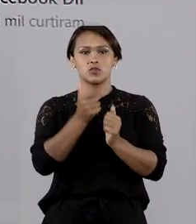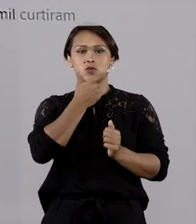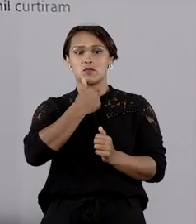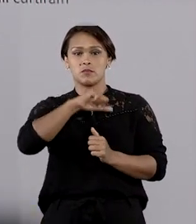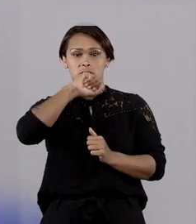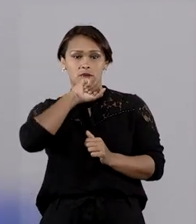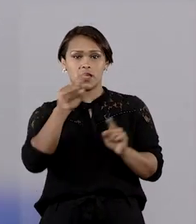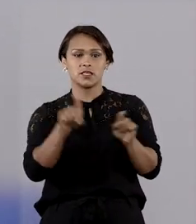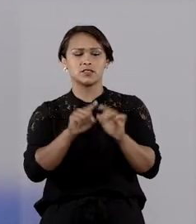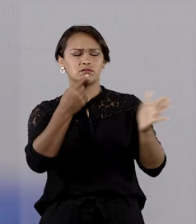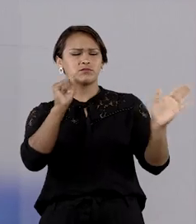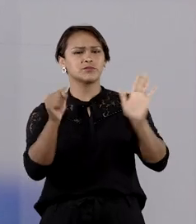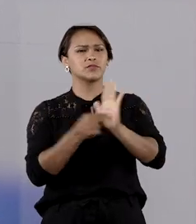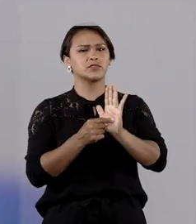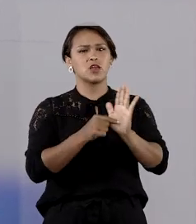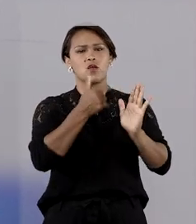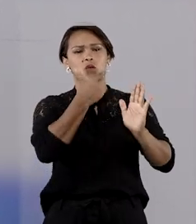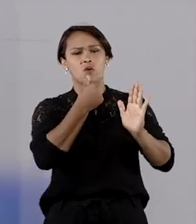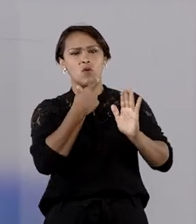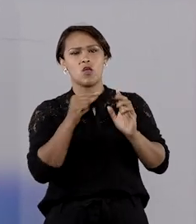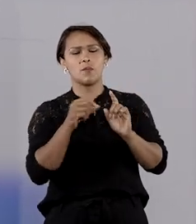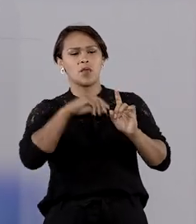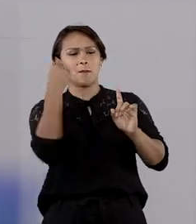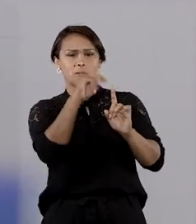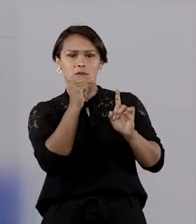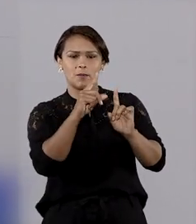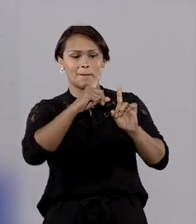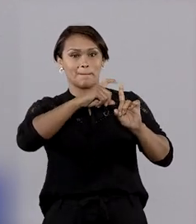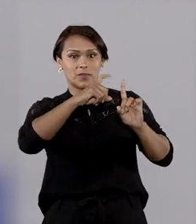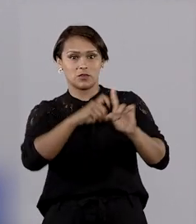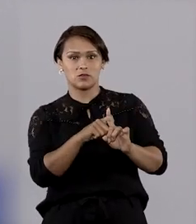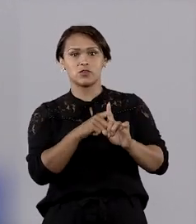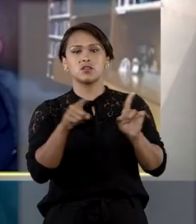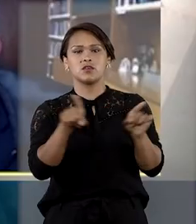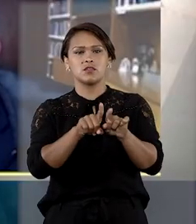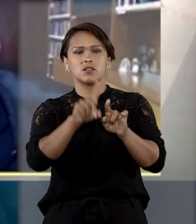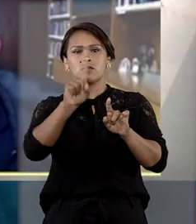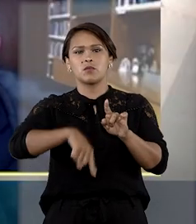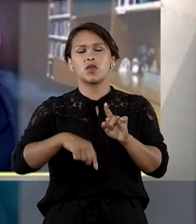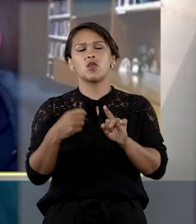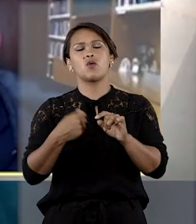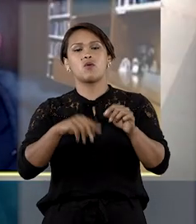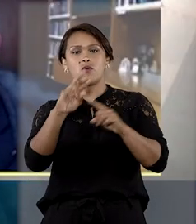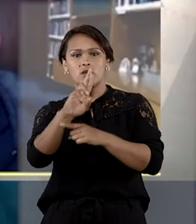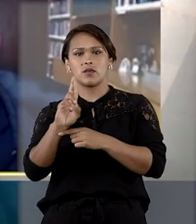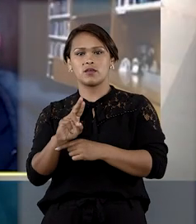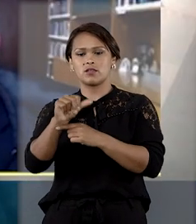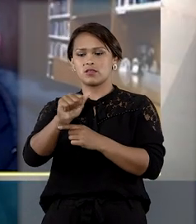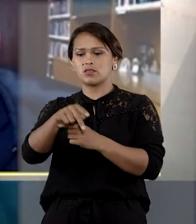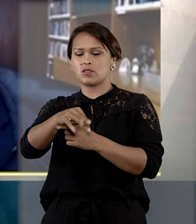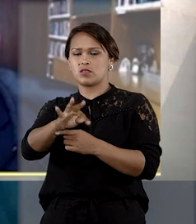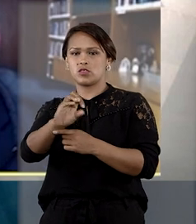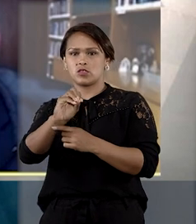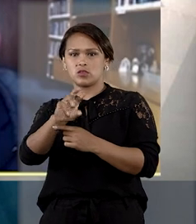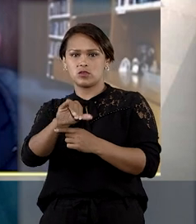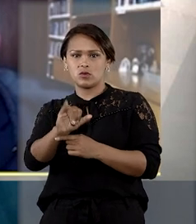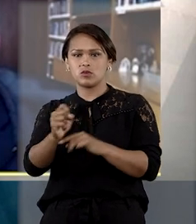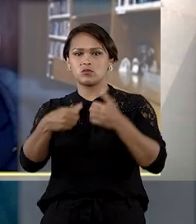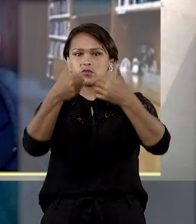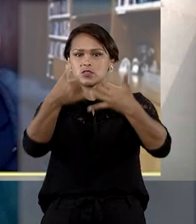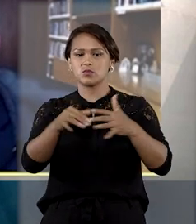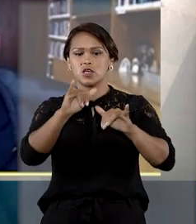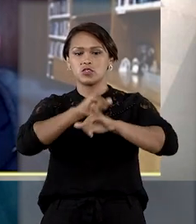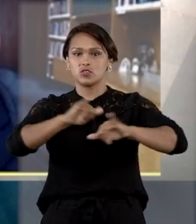pai e acusava um homem de envolvimento com pedofilia e estupro. Segundo o relator, ministro Antônio Carlos Ferreira,